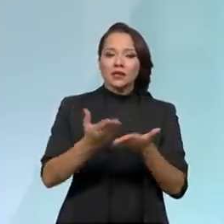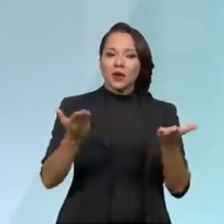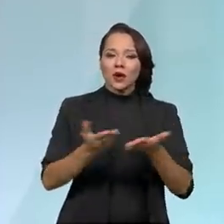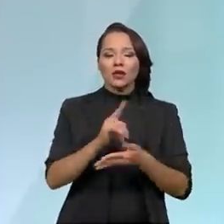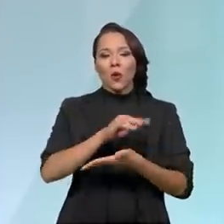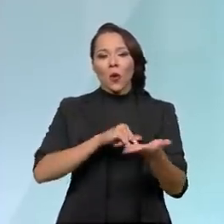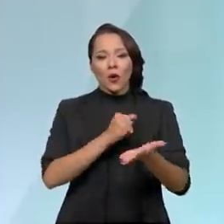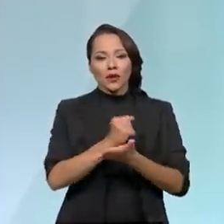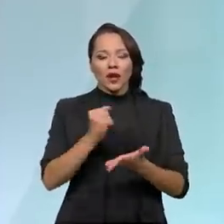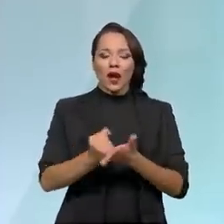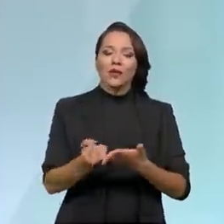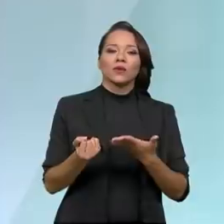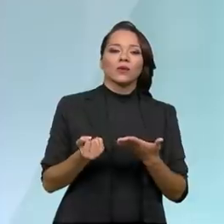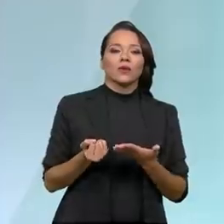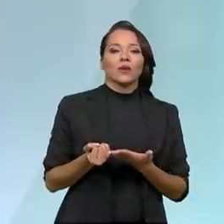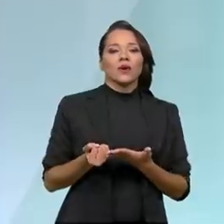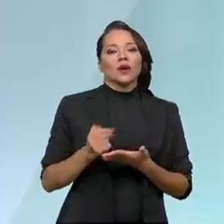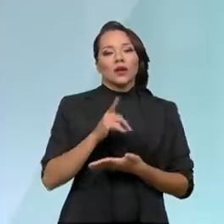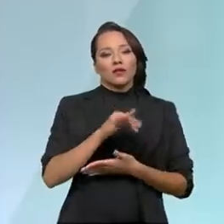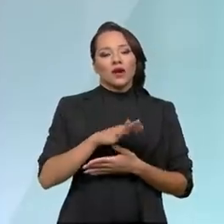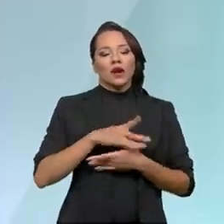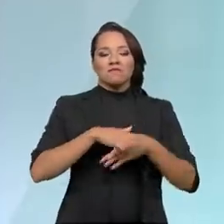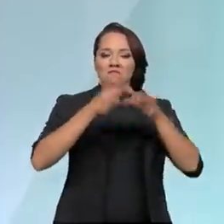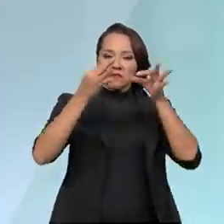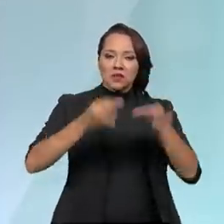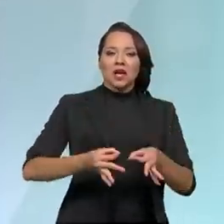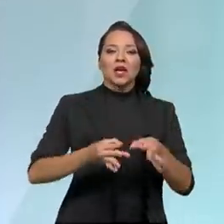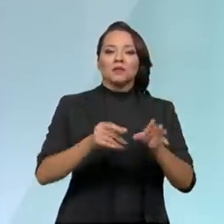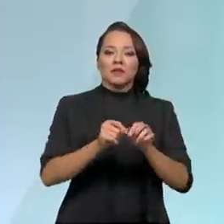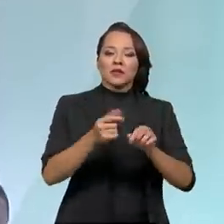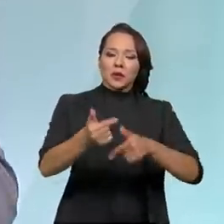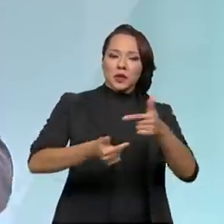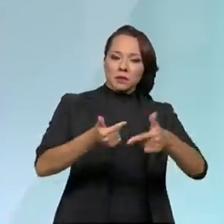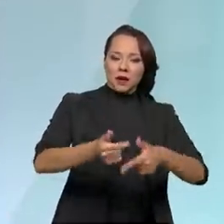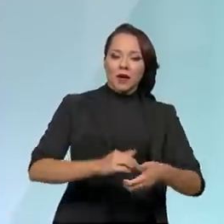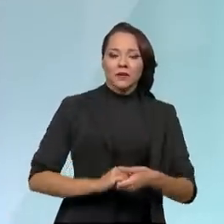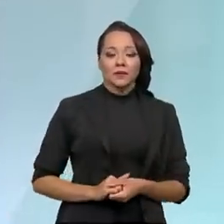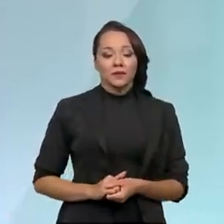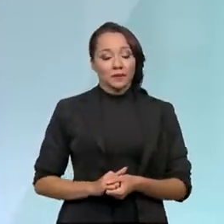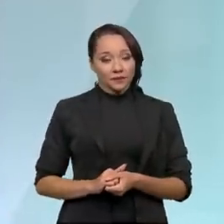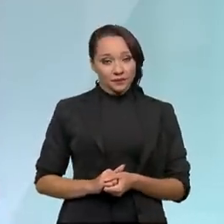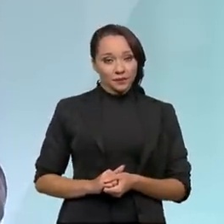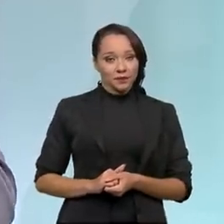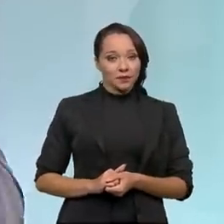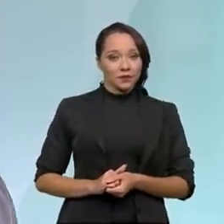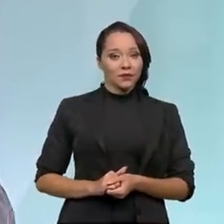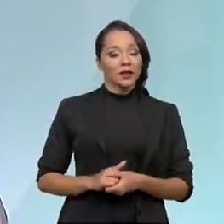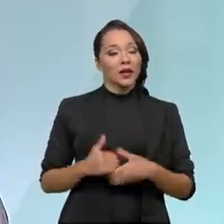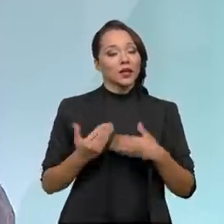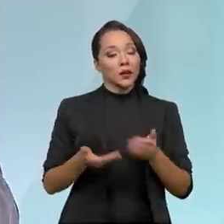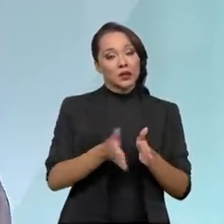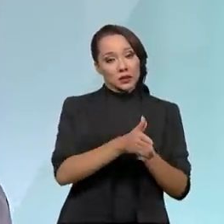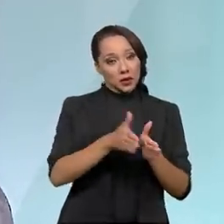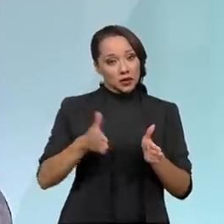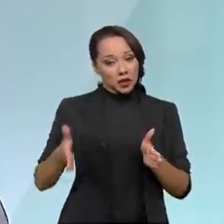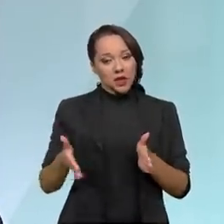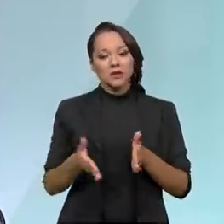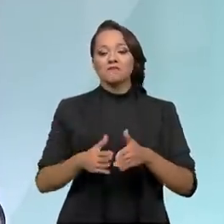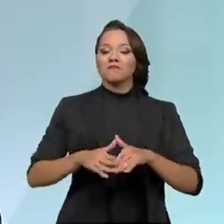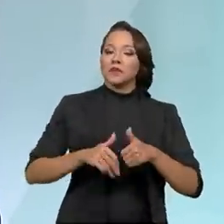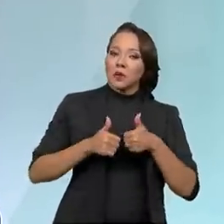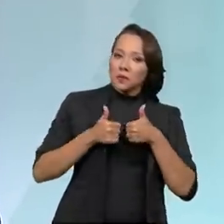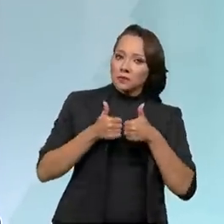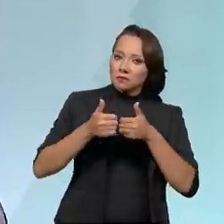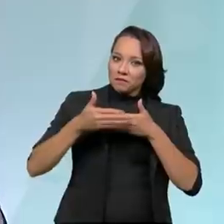saneado com o operador que vai estar apto para fazer aquela operação. Então, esses processos estão andando.